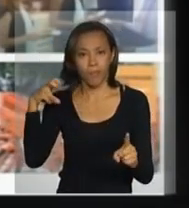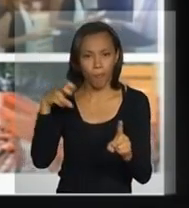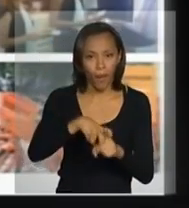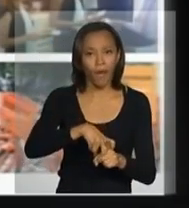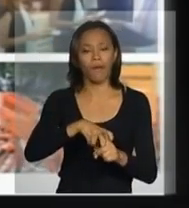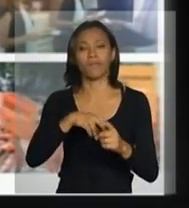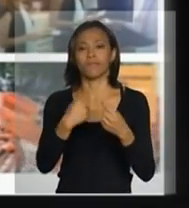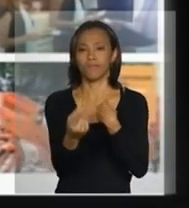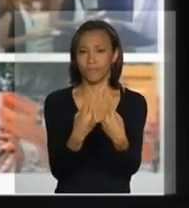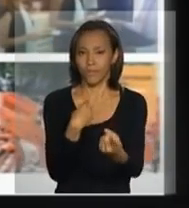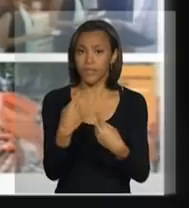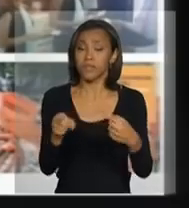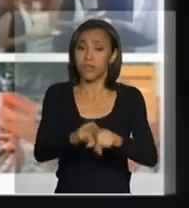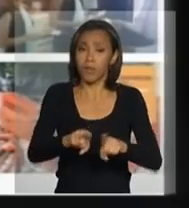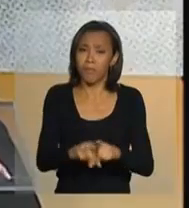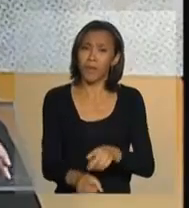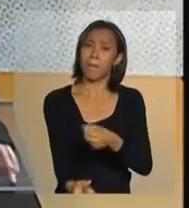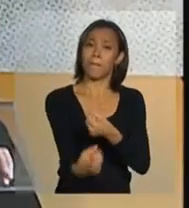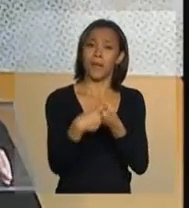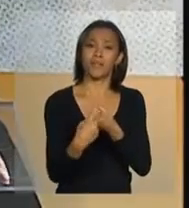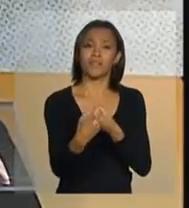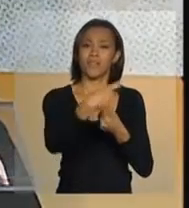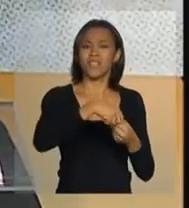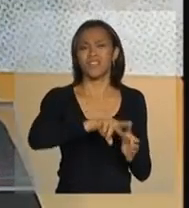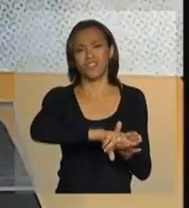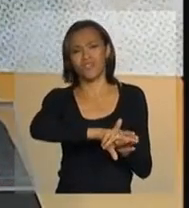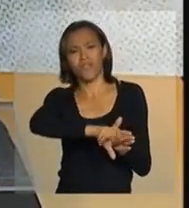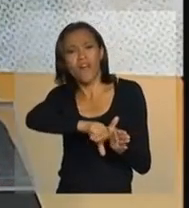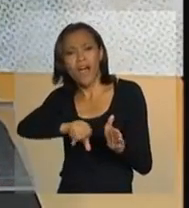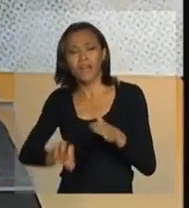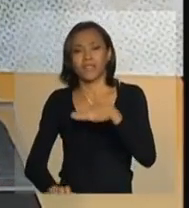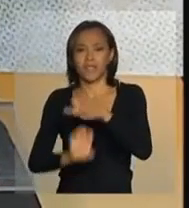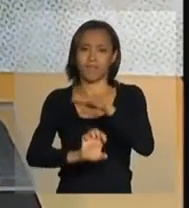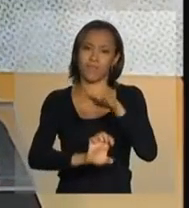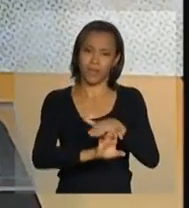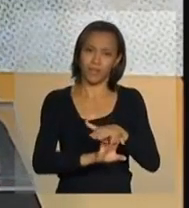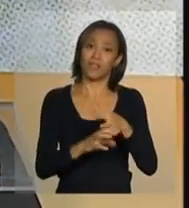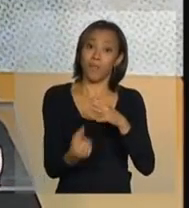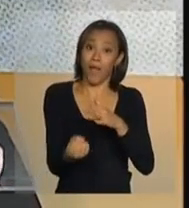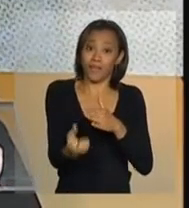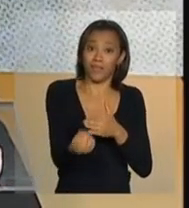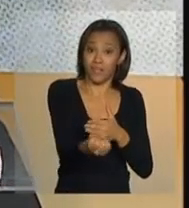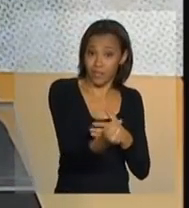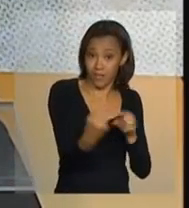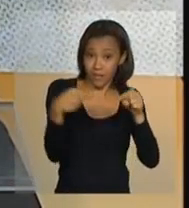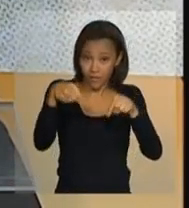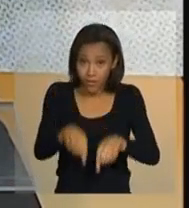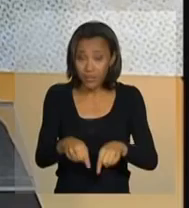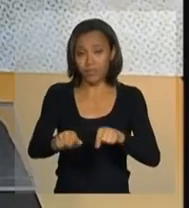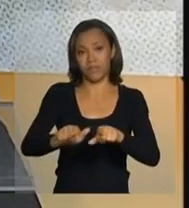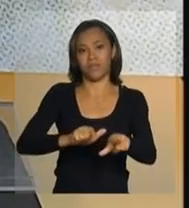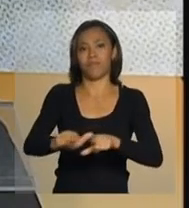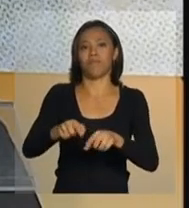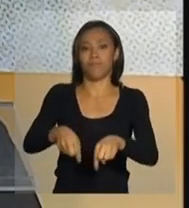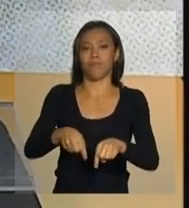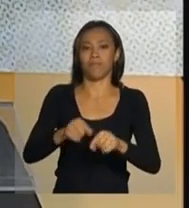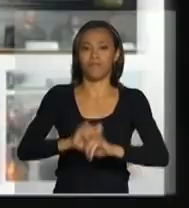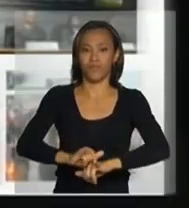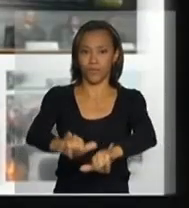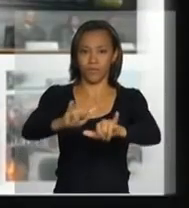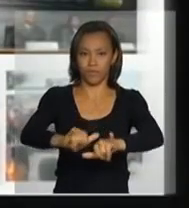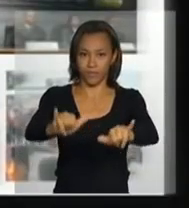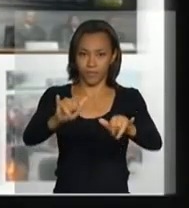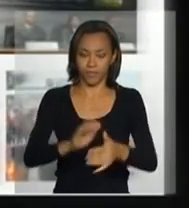com parcerias de várias empresas que estão aderindo e participando desse programa. Pode passar, por favor.